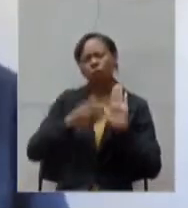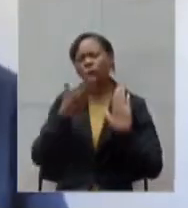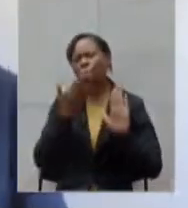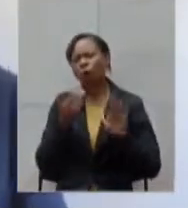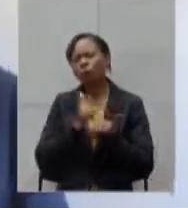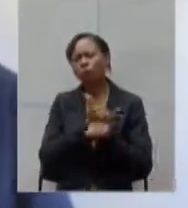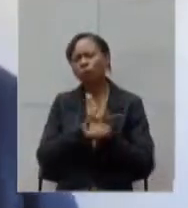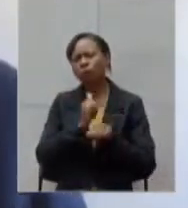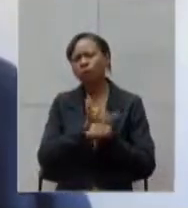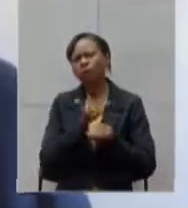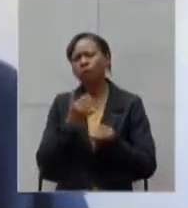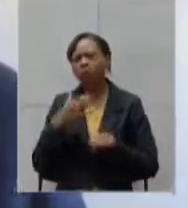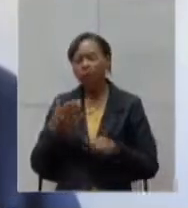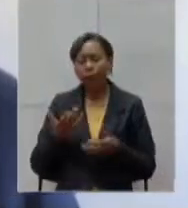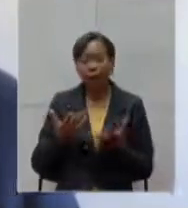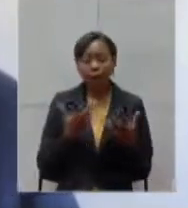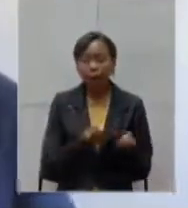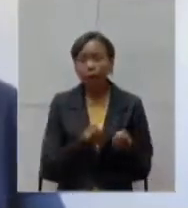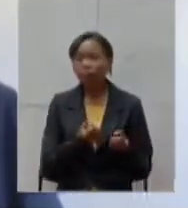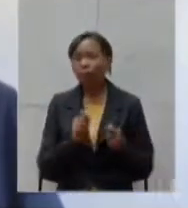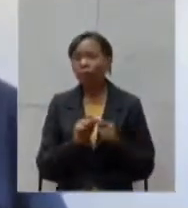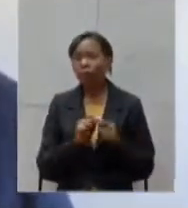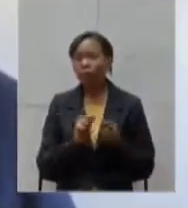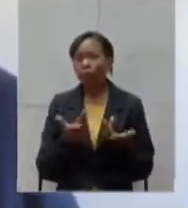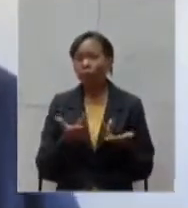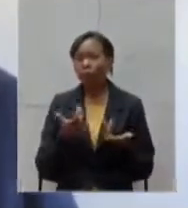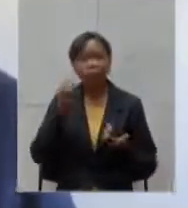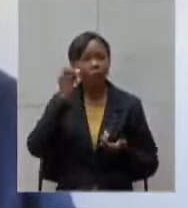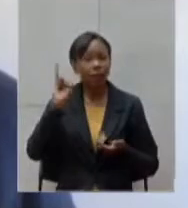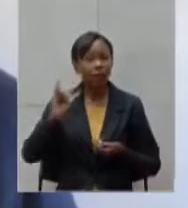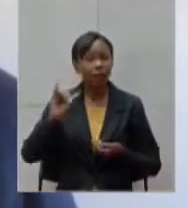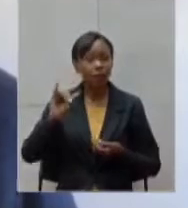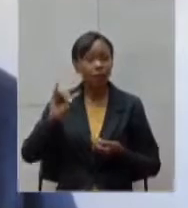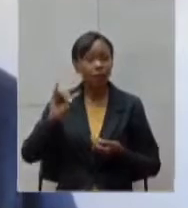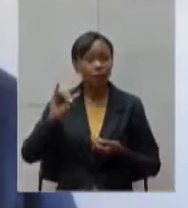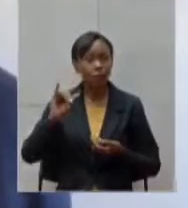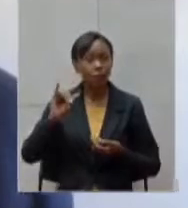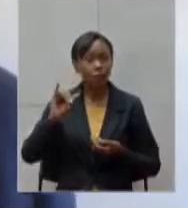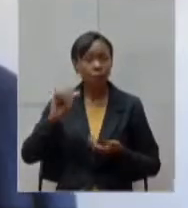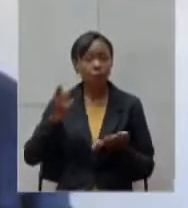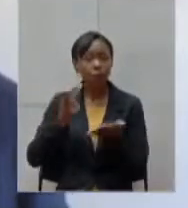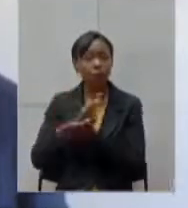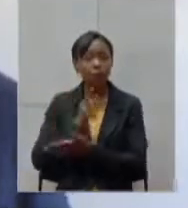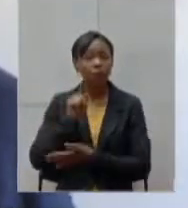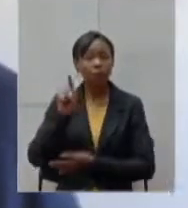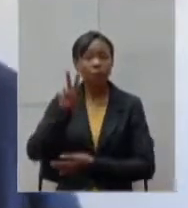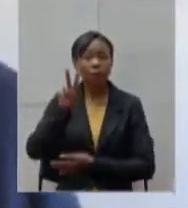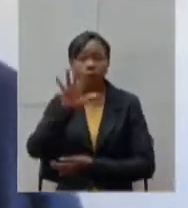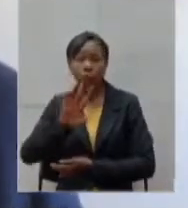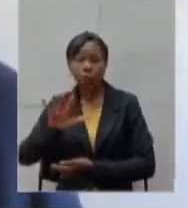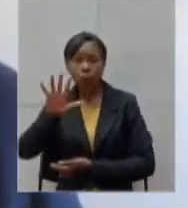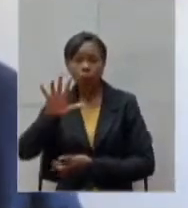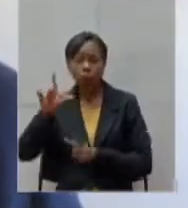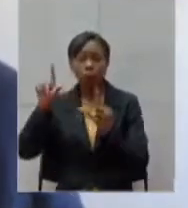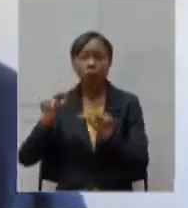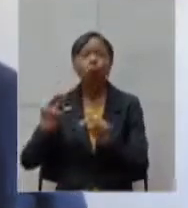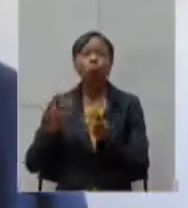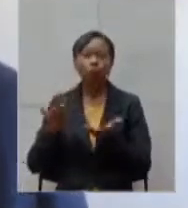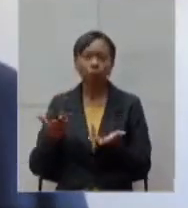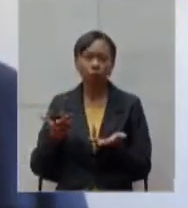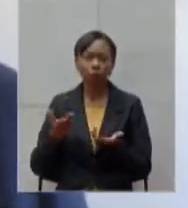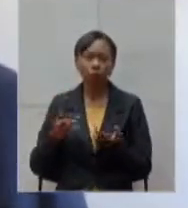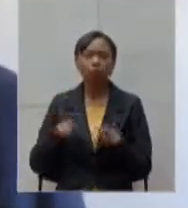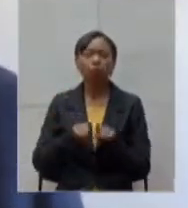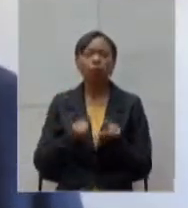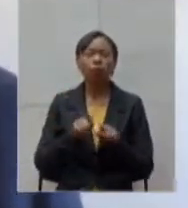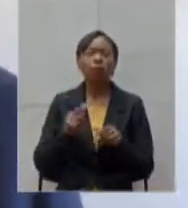de forma imediata para evitar os casos na região metropolitana do Vale do Aço que dia o hospital de